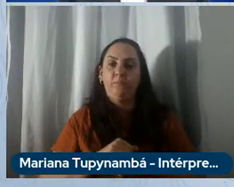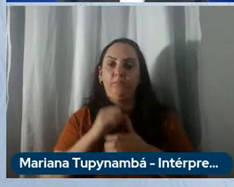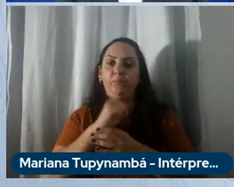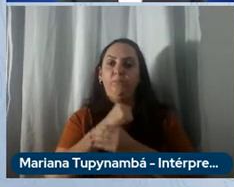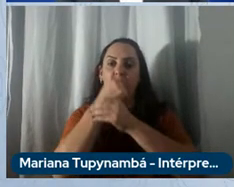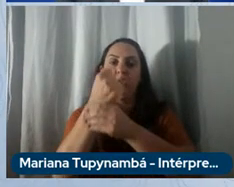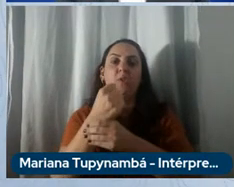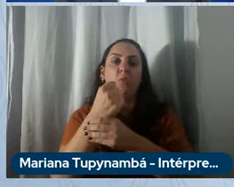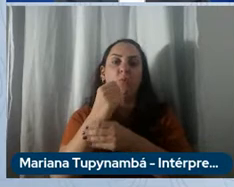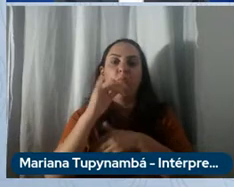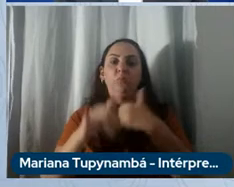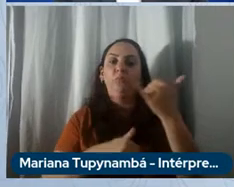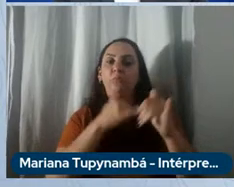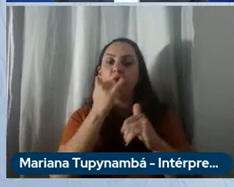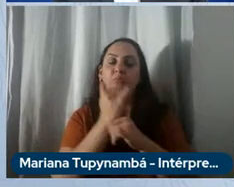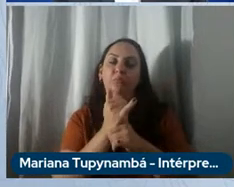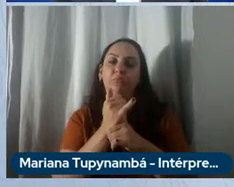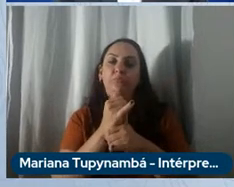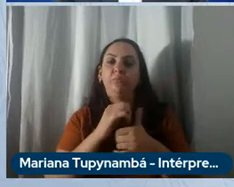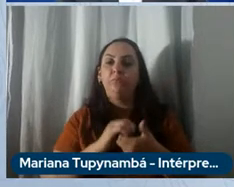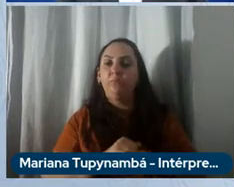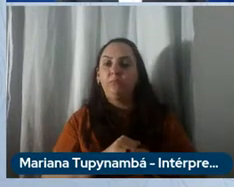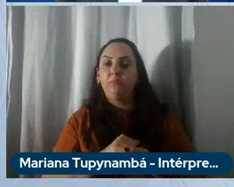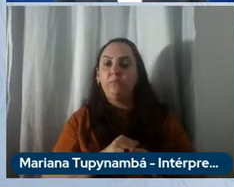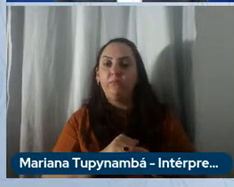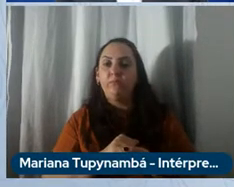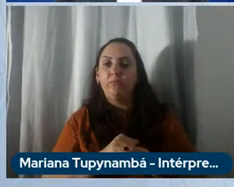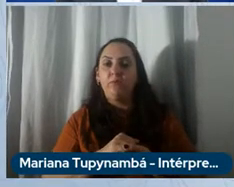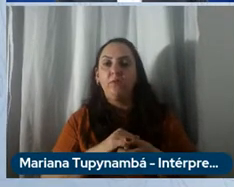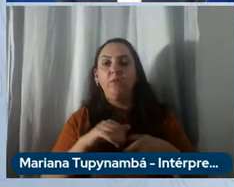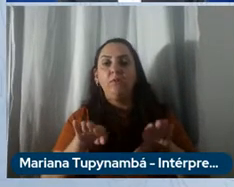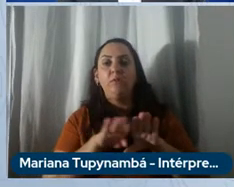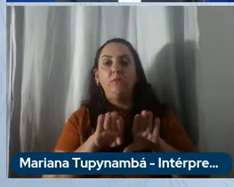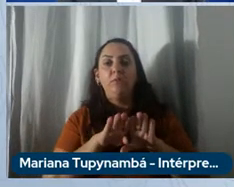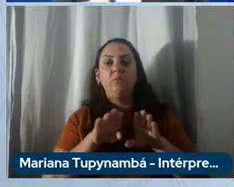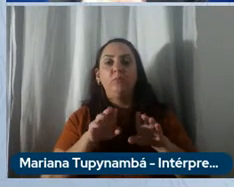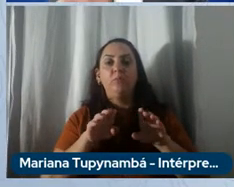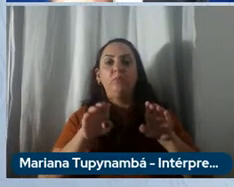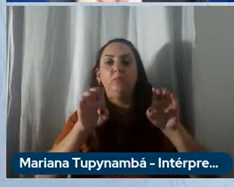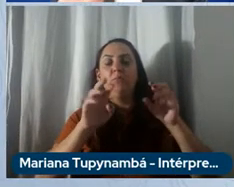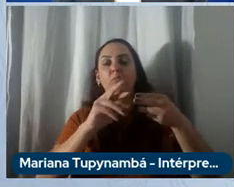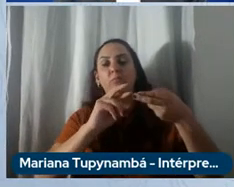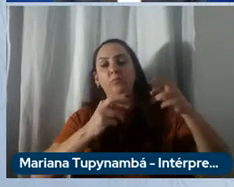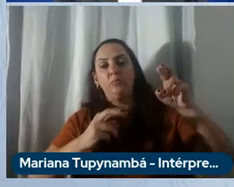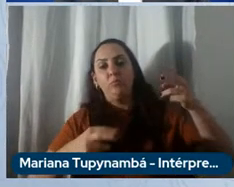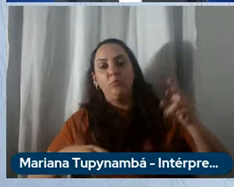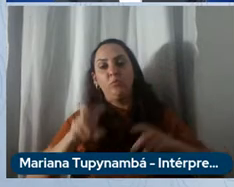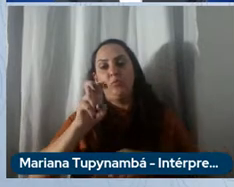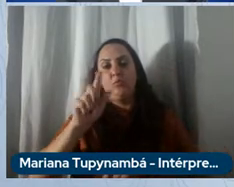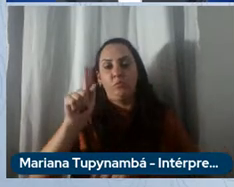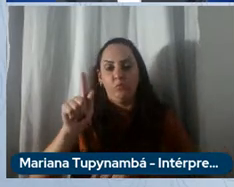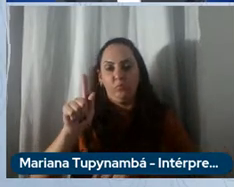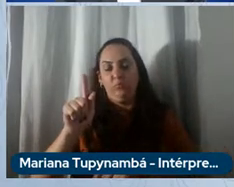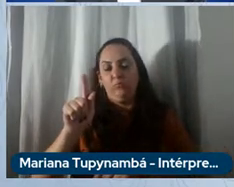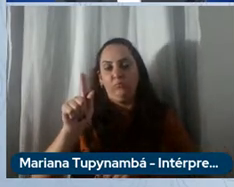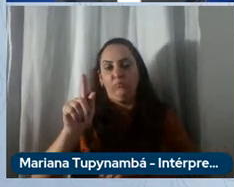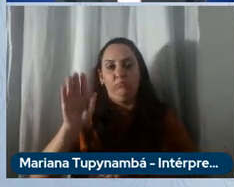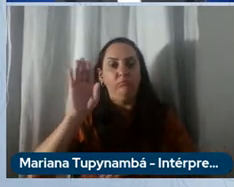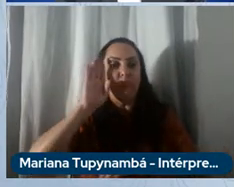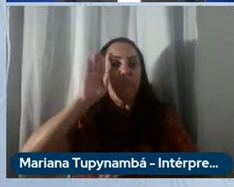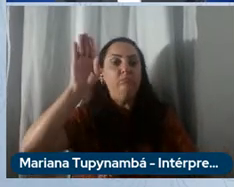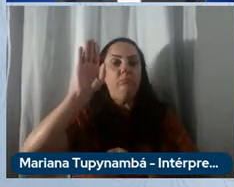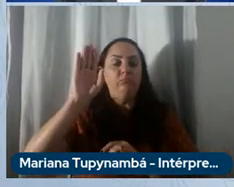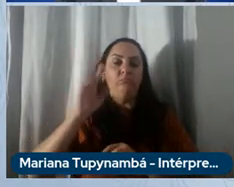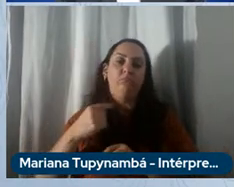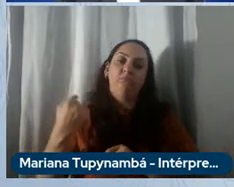cibernética cyber security e infraestrutura 5G que será um dos motores para tudo isso adquirir uma